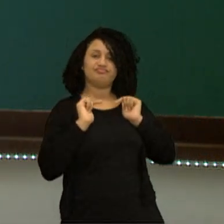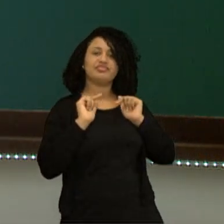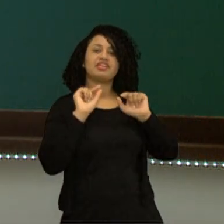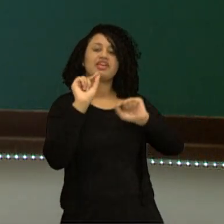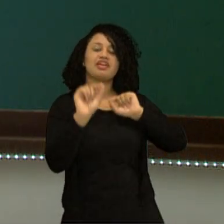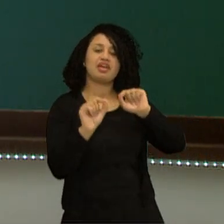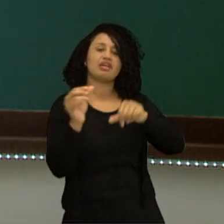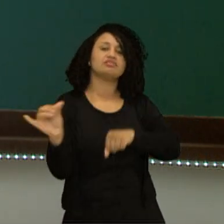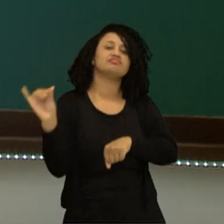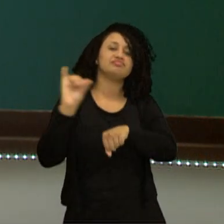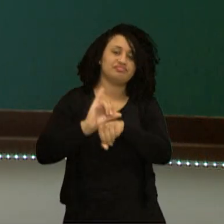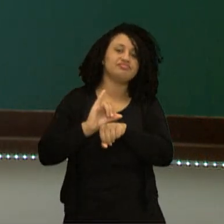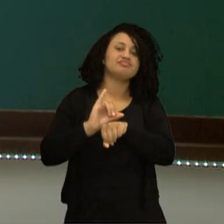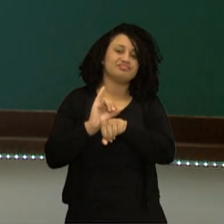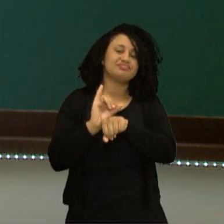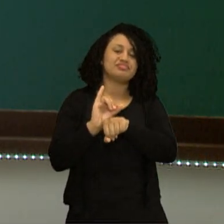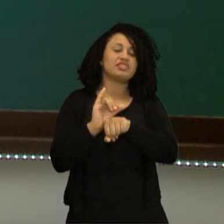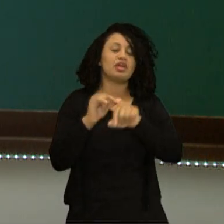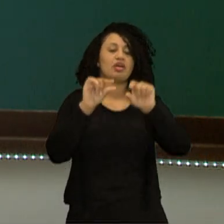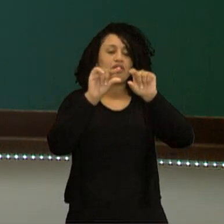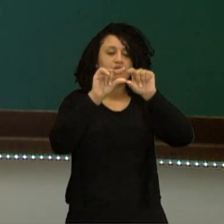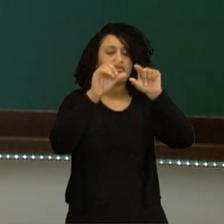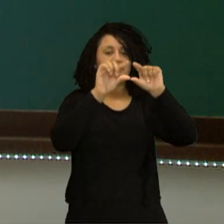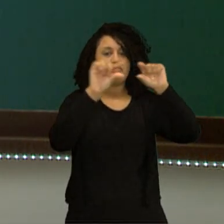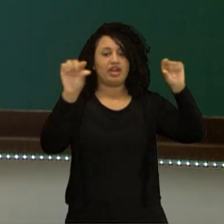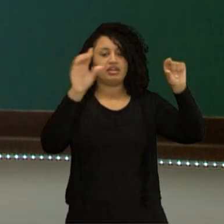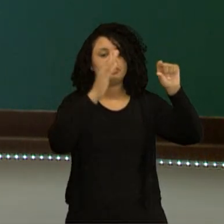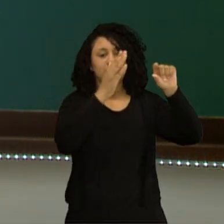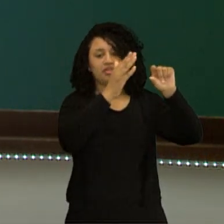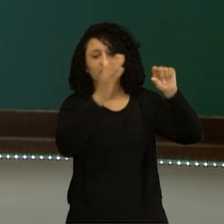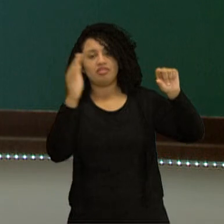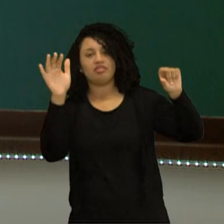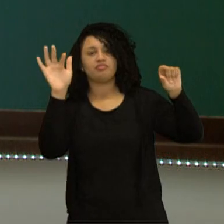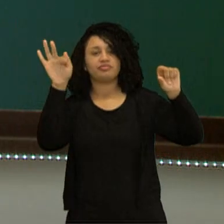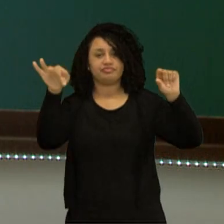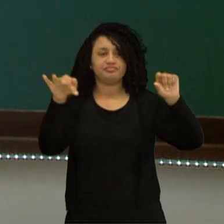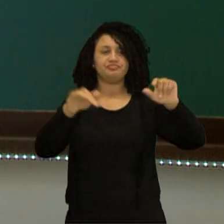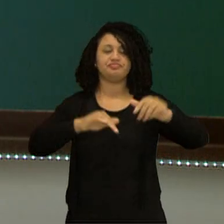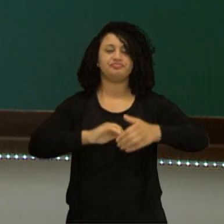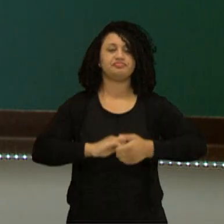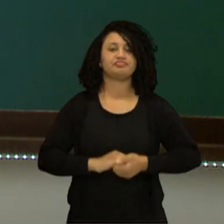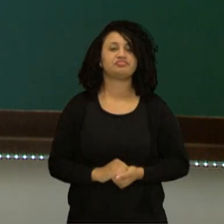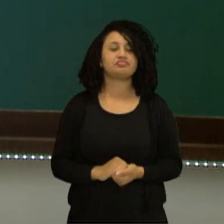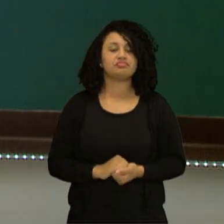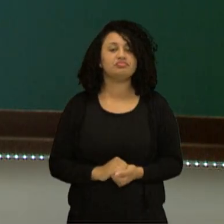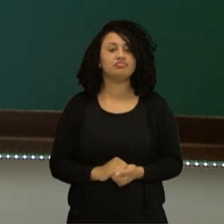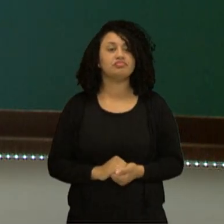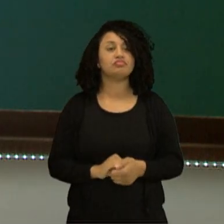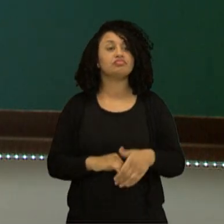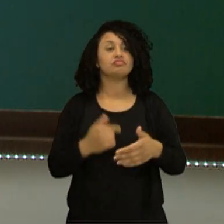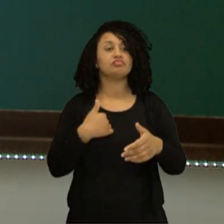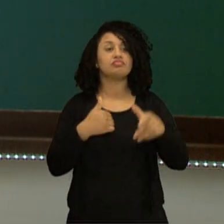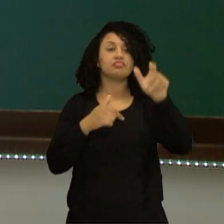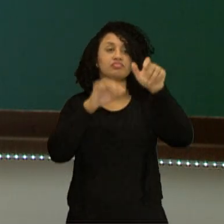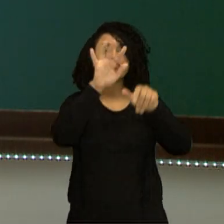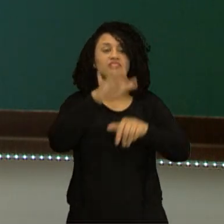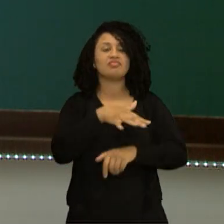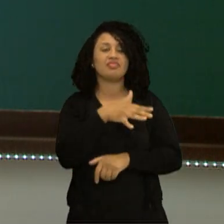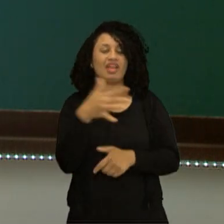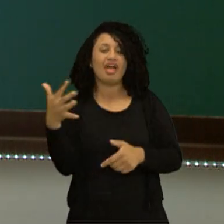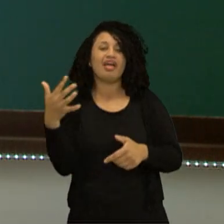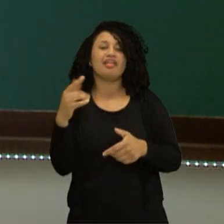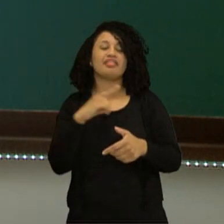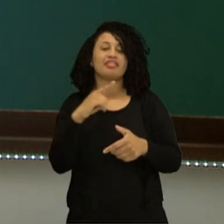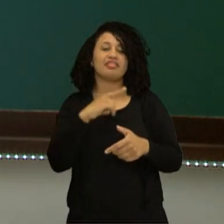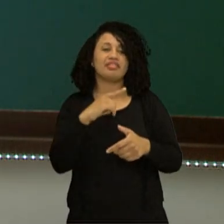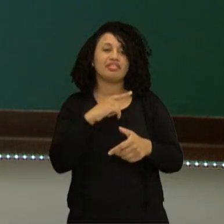os object, que vão ficar no meio e no final da frase. Tranquilinho, moleza? Ótimo. Esses são os subject pronouns